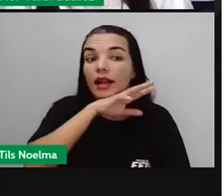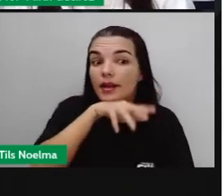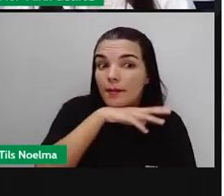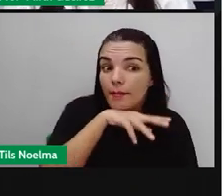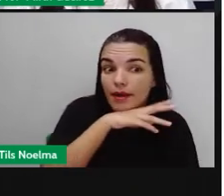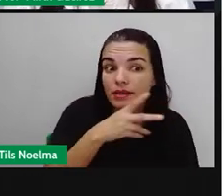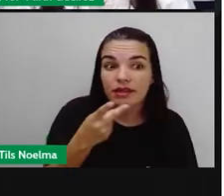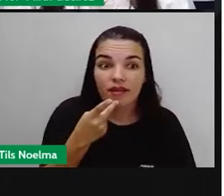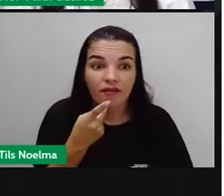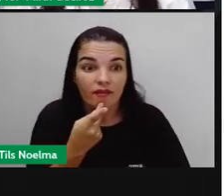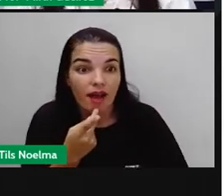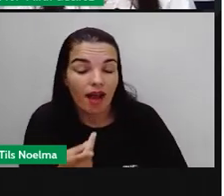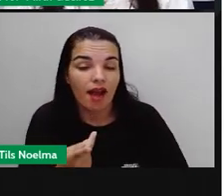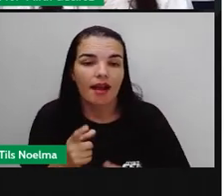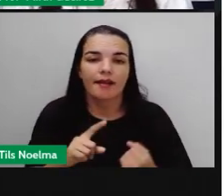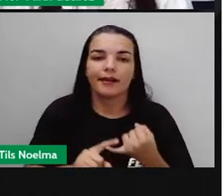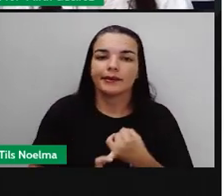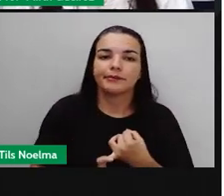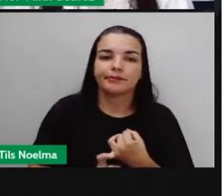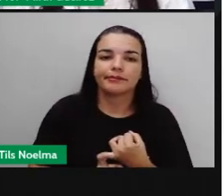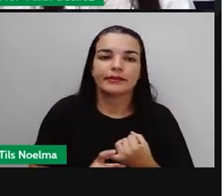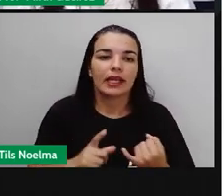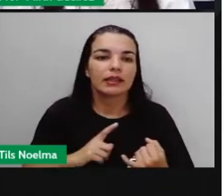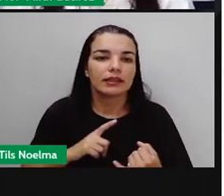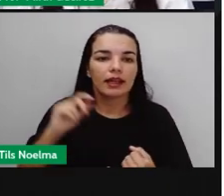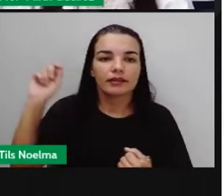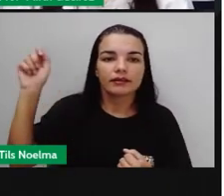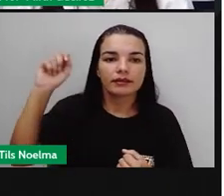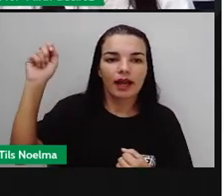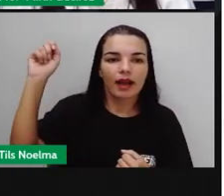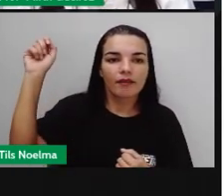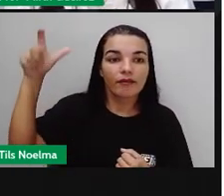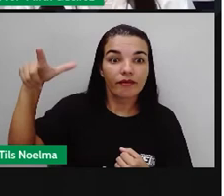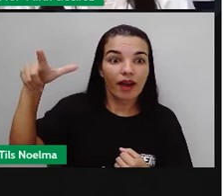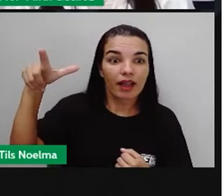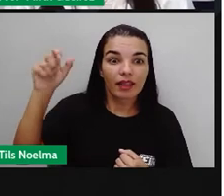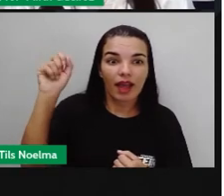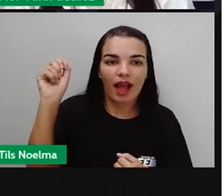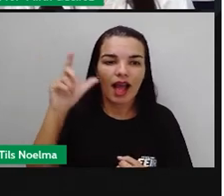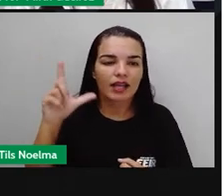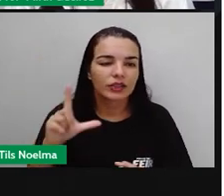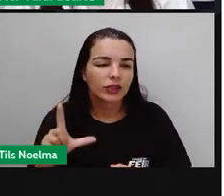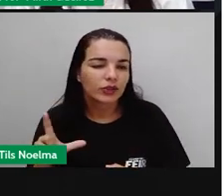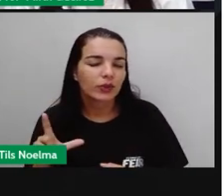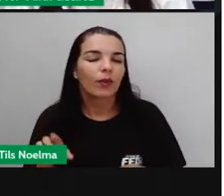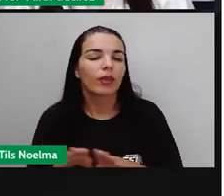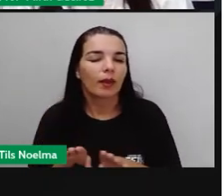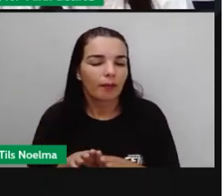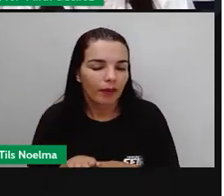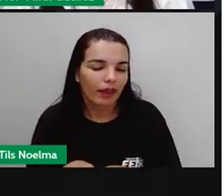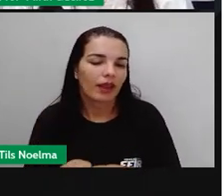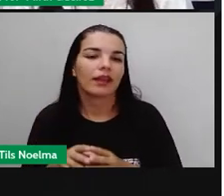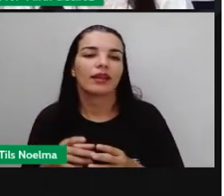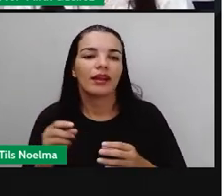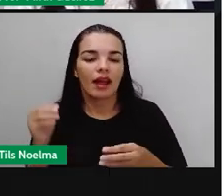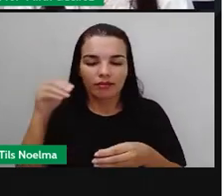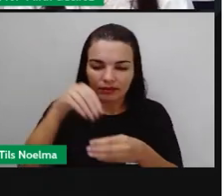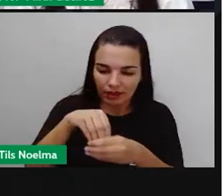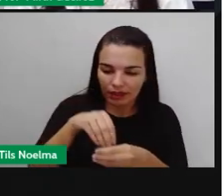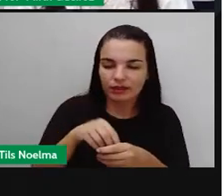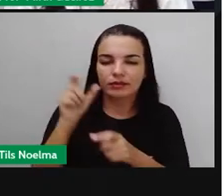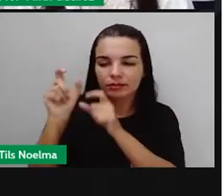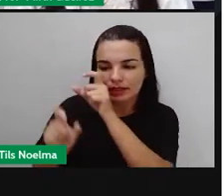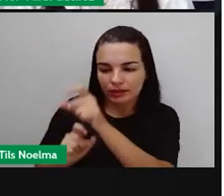também são animais fantasiosos. Nós temos a fada adulta, também é um personagem fantasioso, faz parte, né? Dos